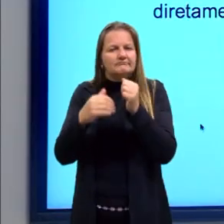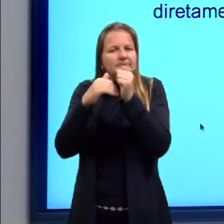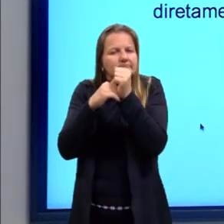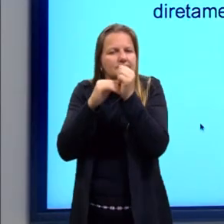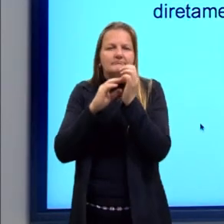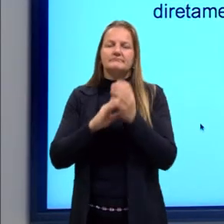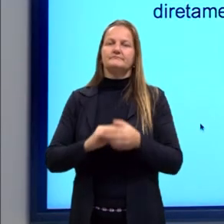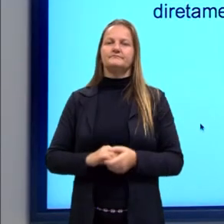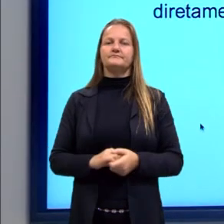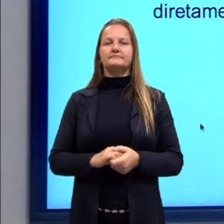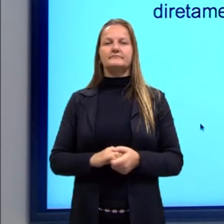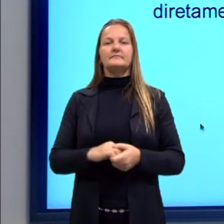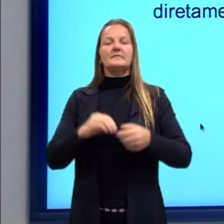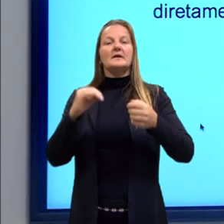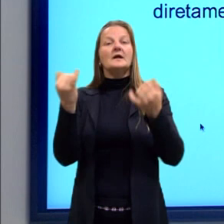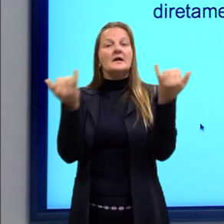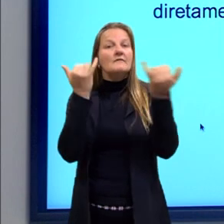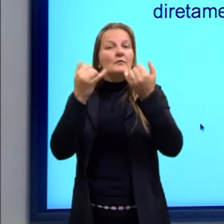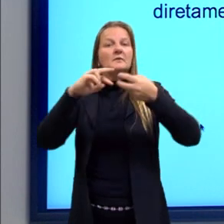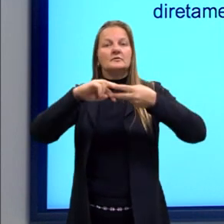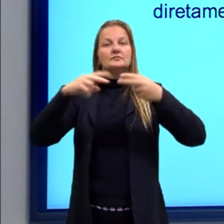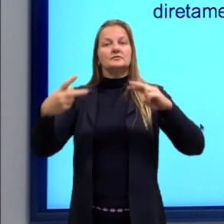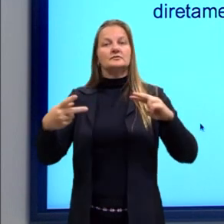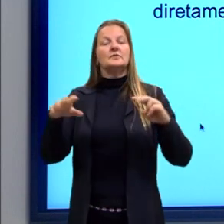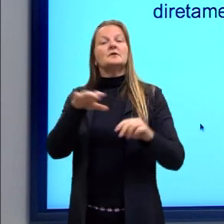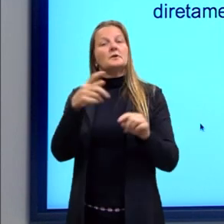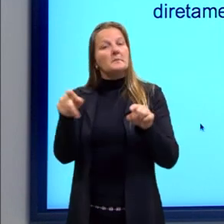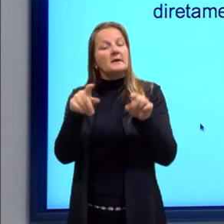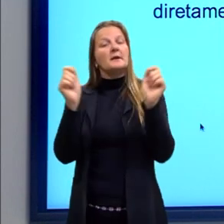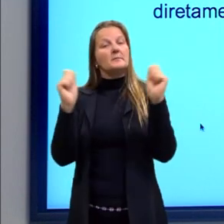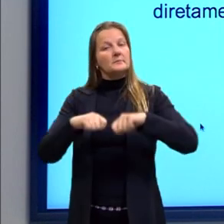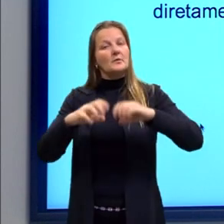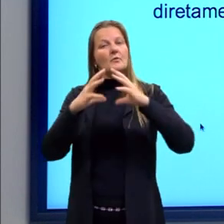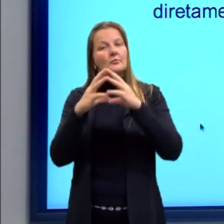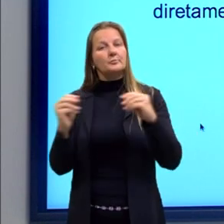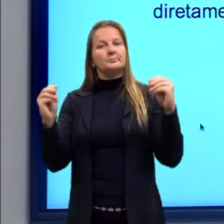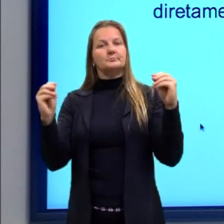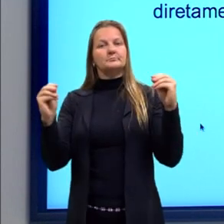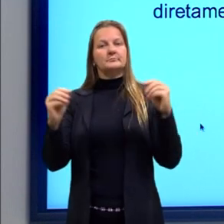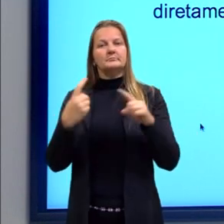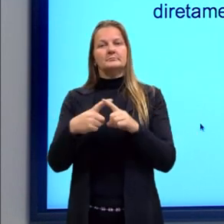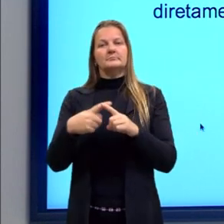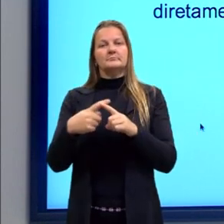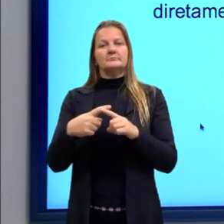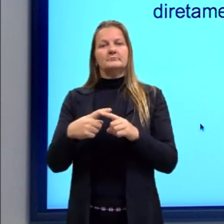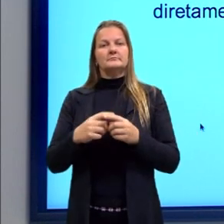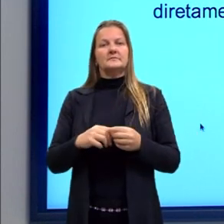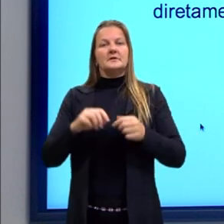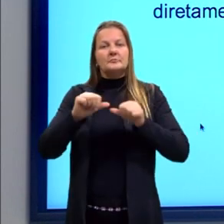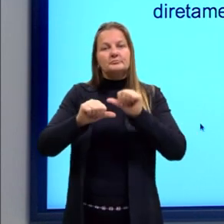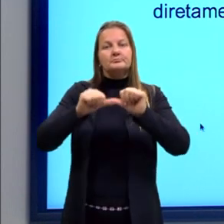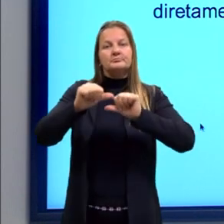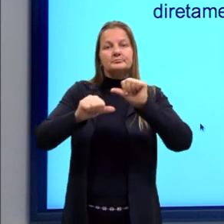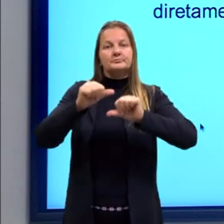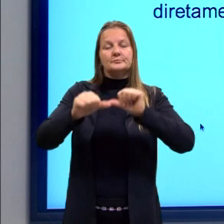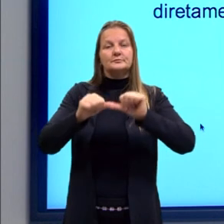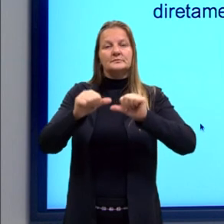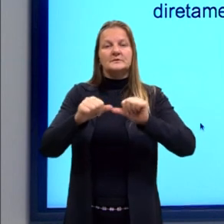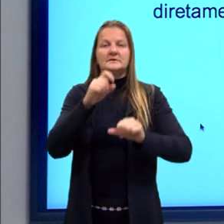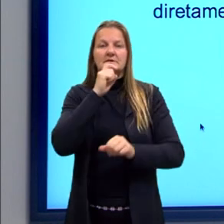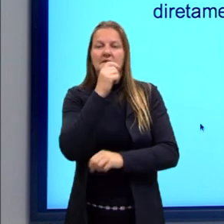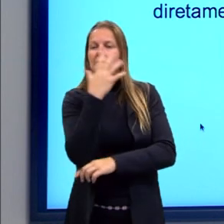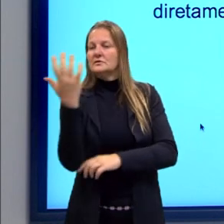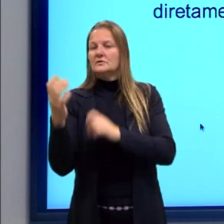são capazes de desaparecer, também, em consequência das mudanças ambientais e